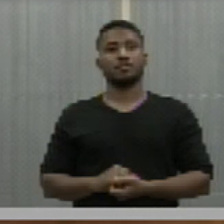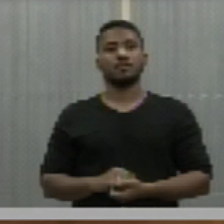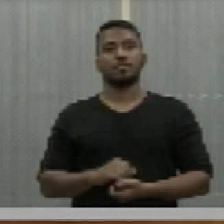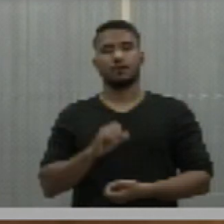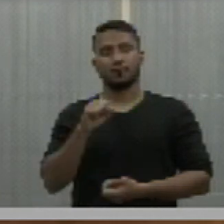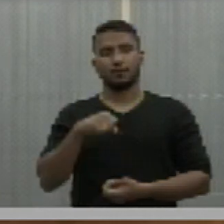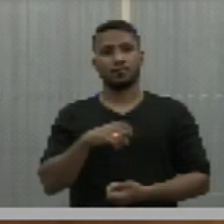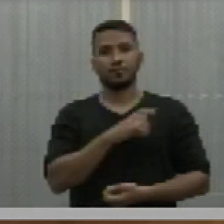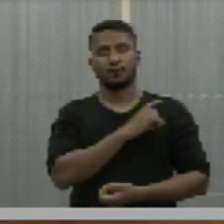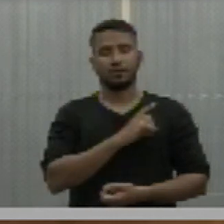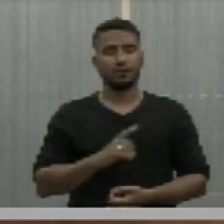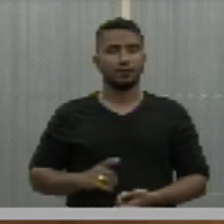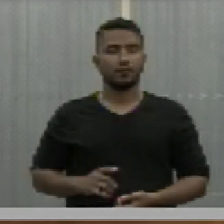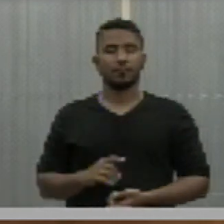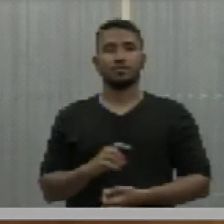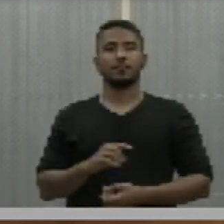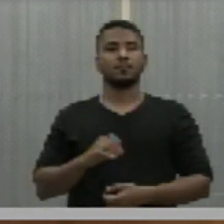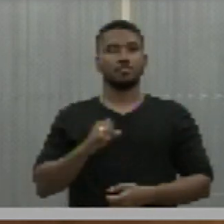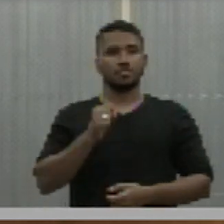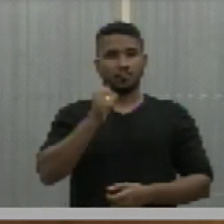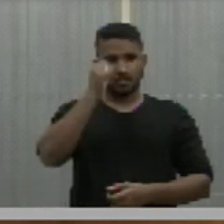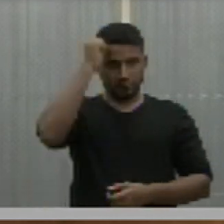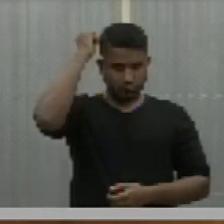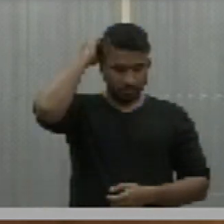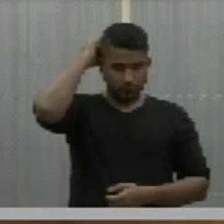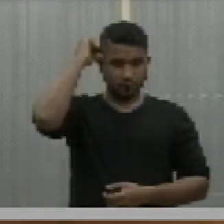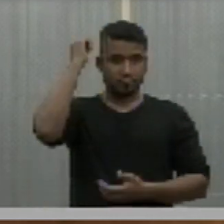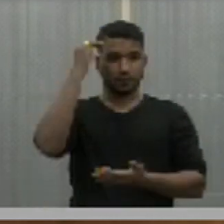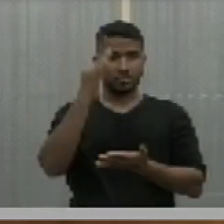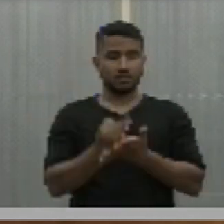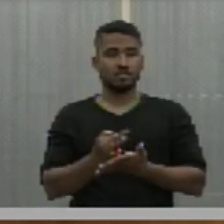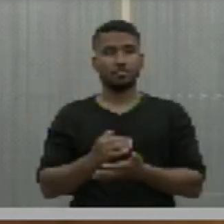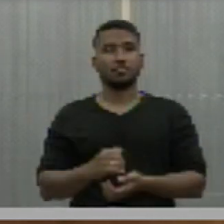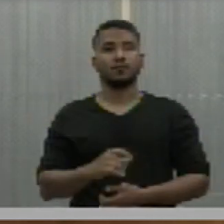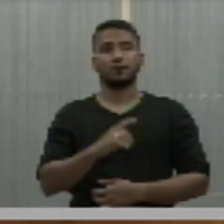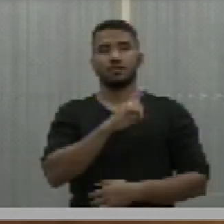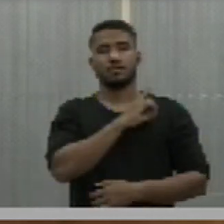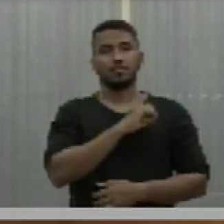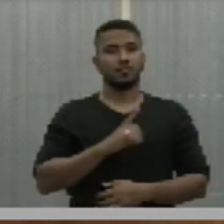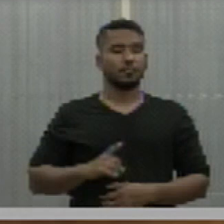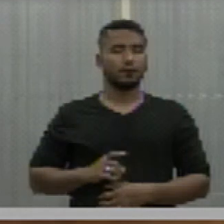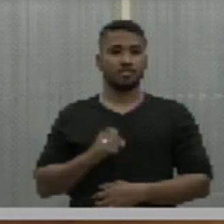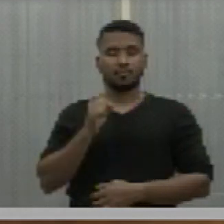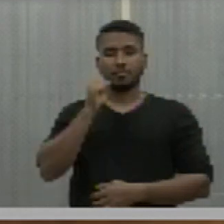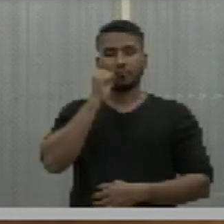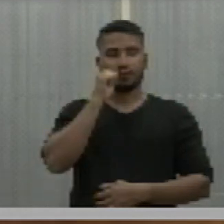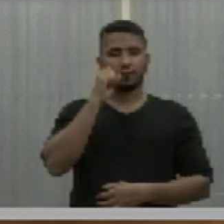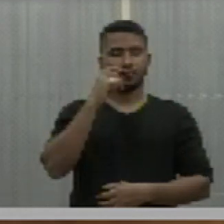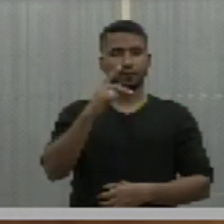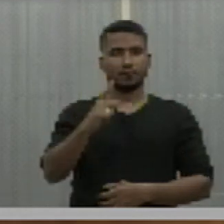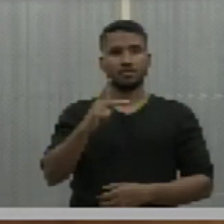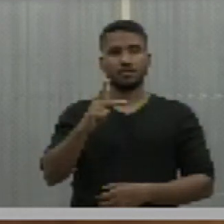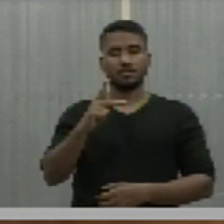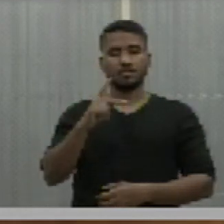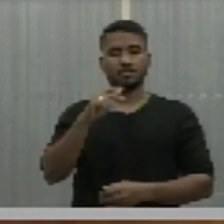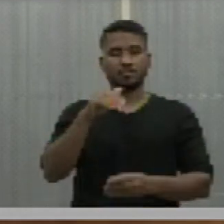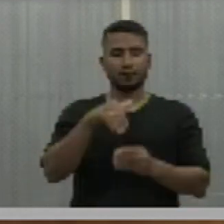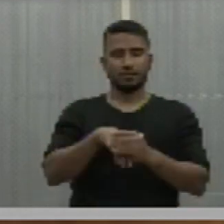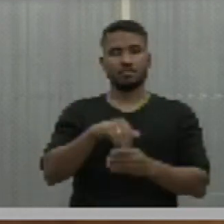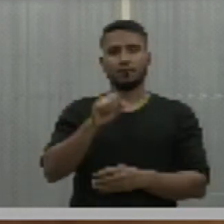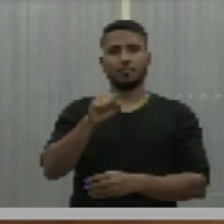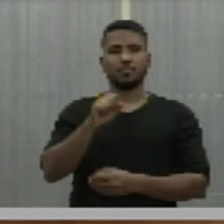Deputado Severo Eulalho, ausente. Deputado Simone Pereira, como vota? Sim.